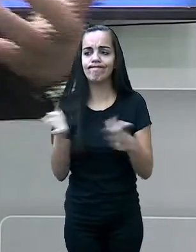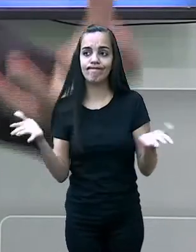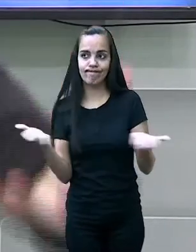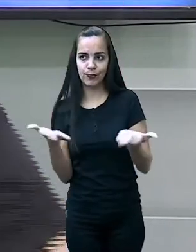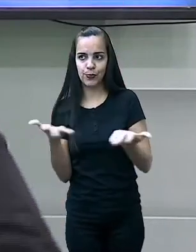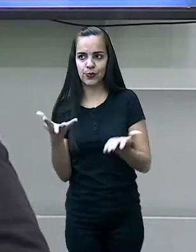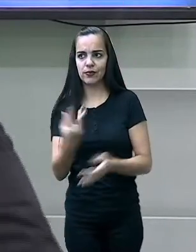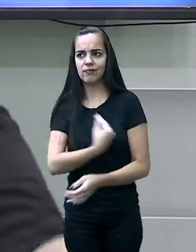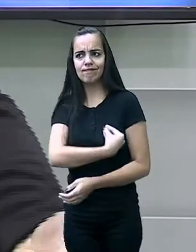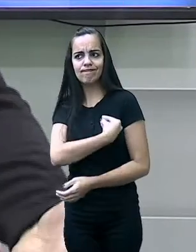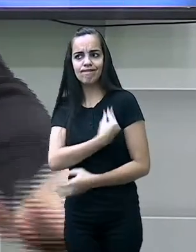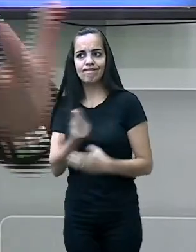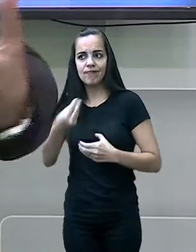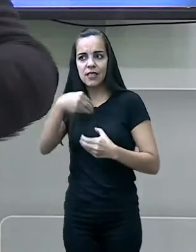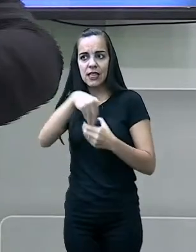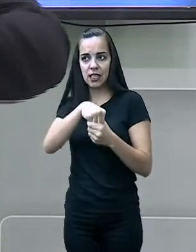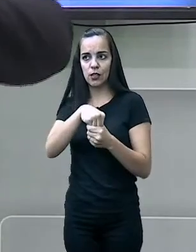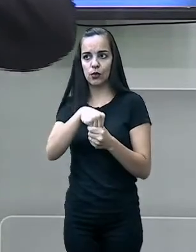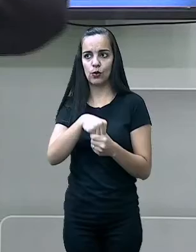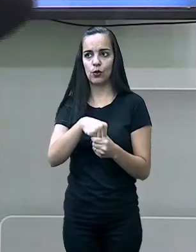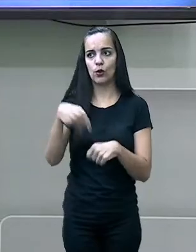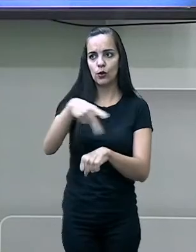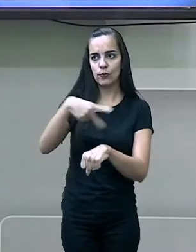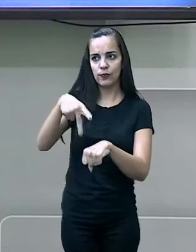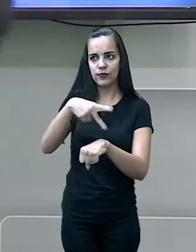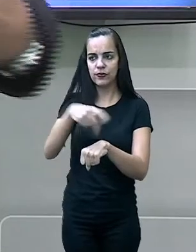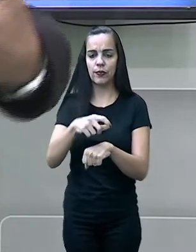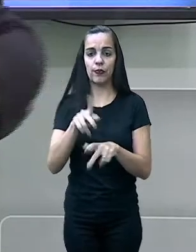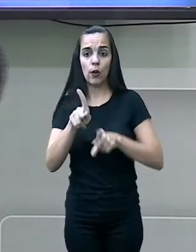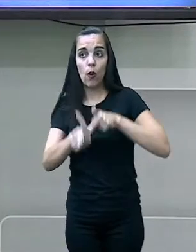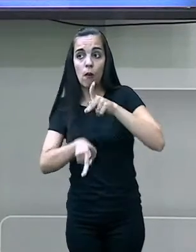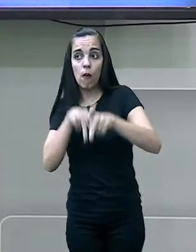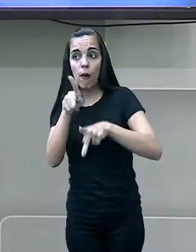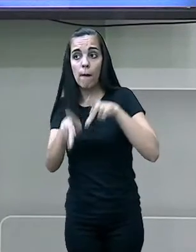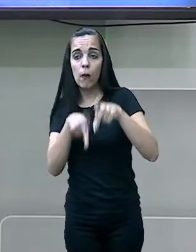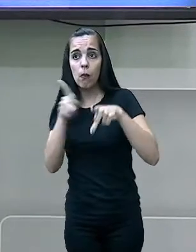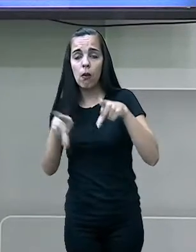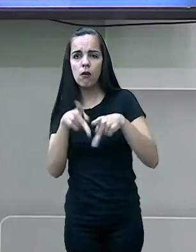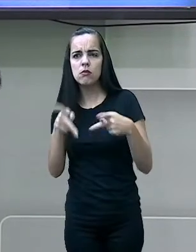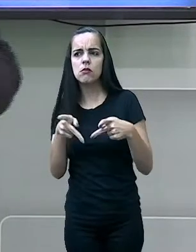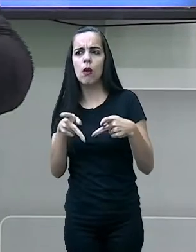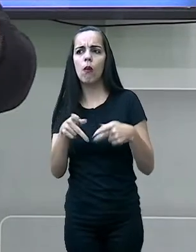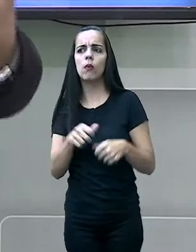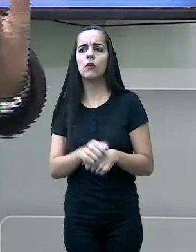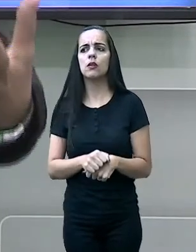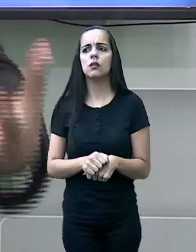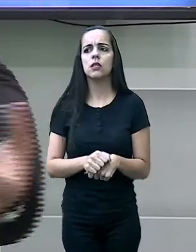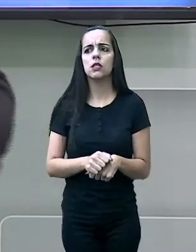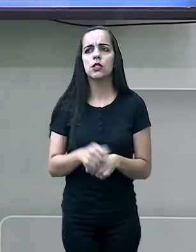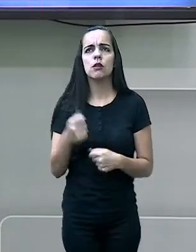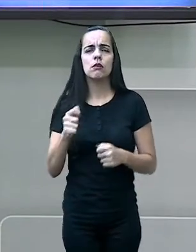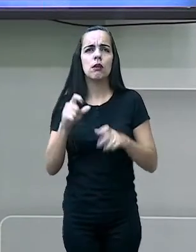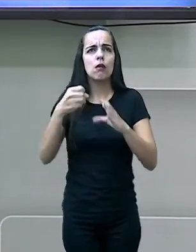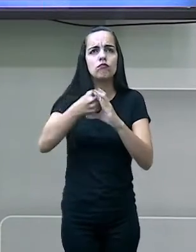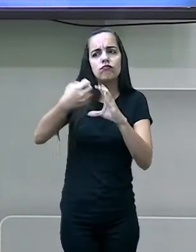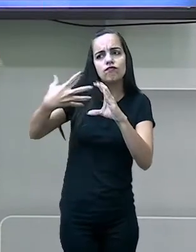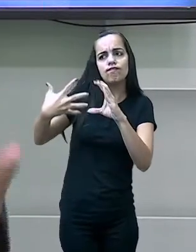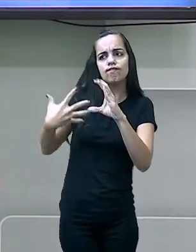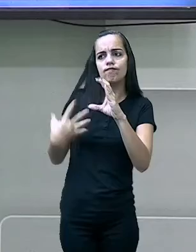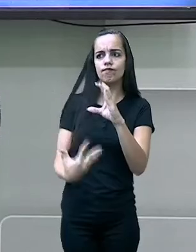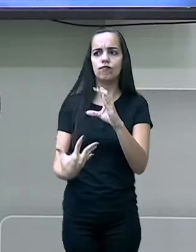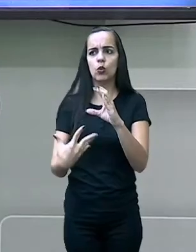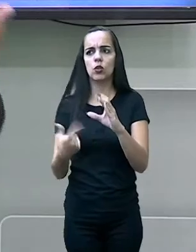conheçam toda a população, as suas características, os seus